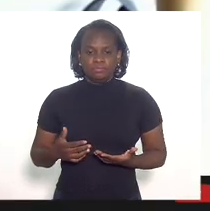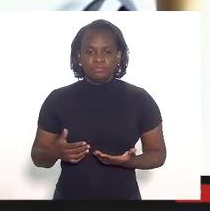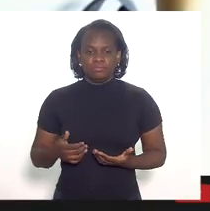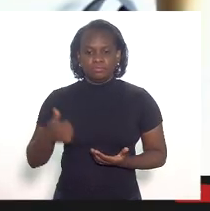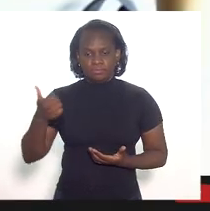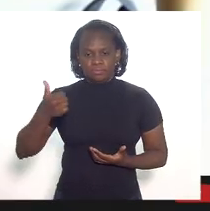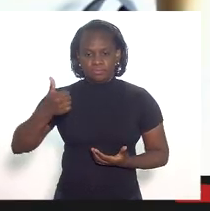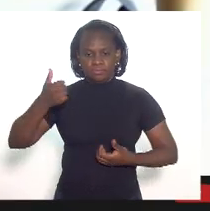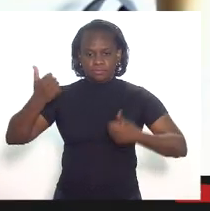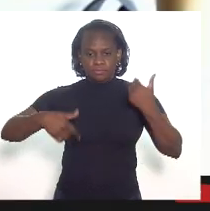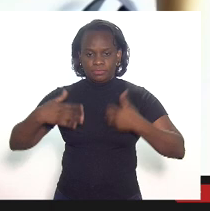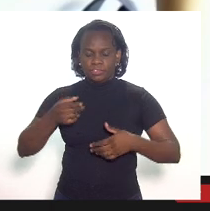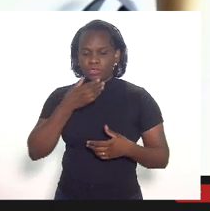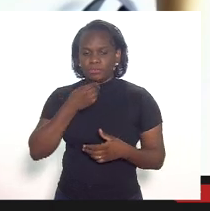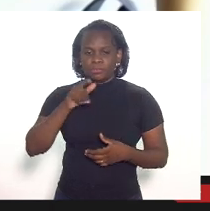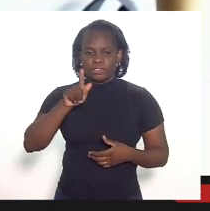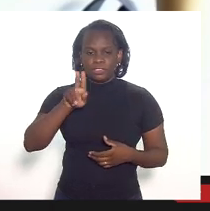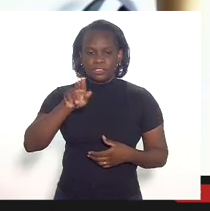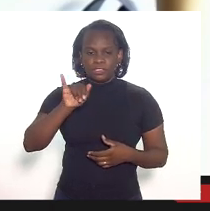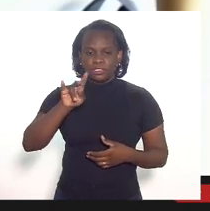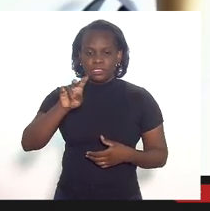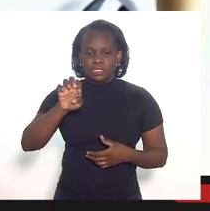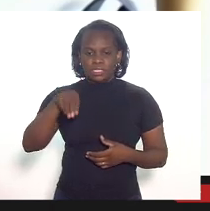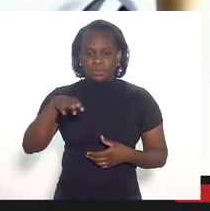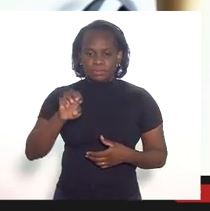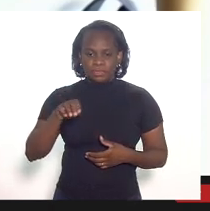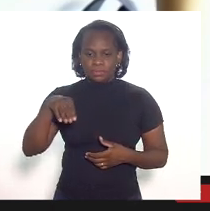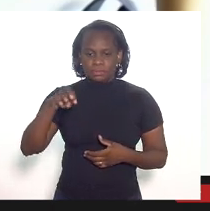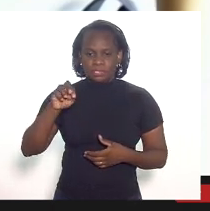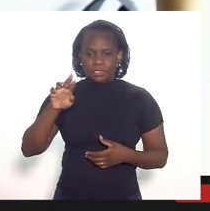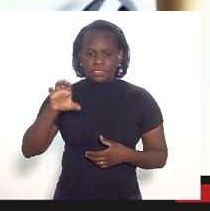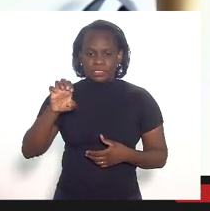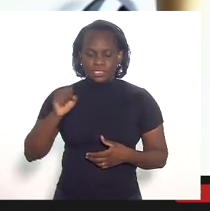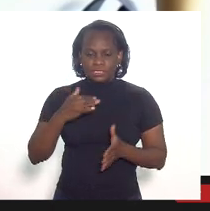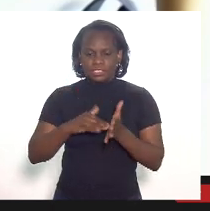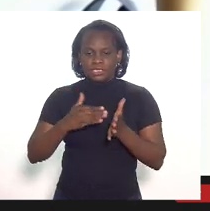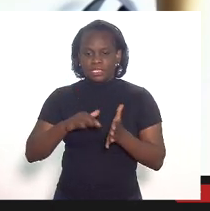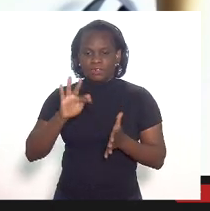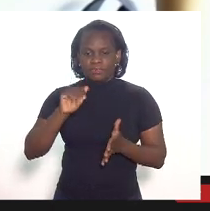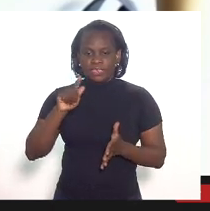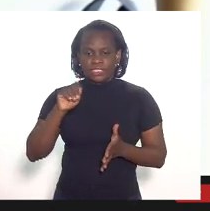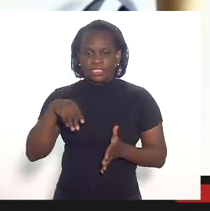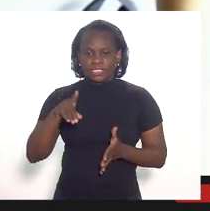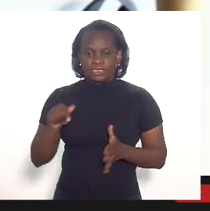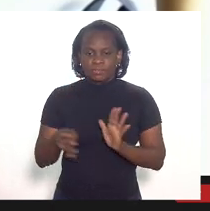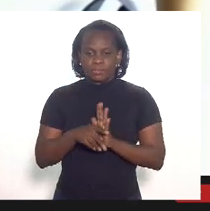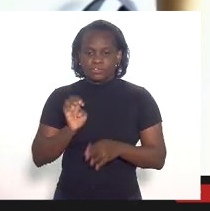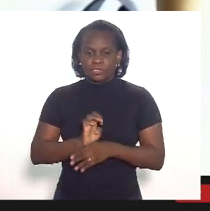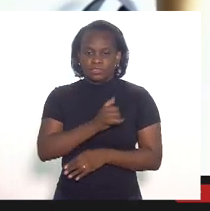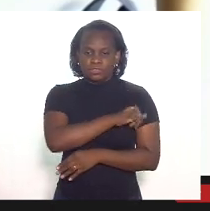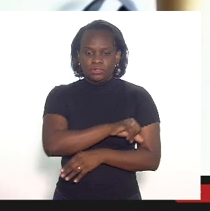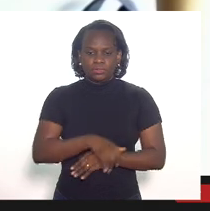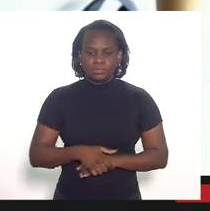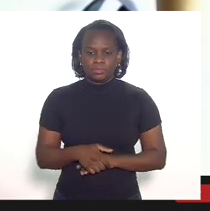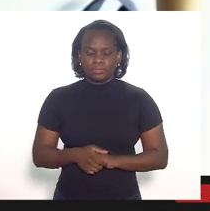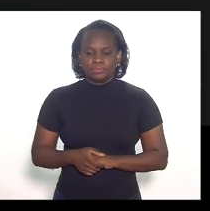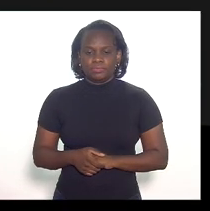exposição, o Dr. Guilherme Mercês, secretário de Fazenda do Estado. Obrigado.